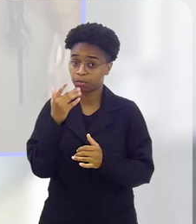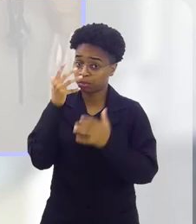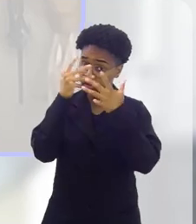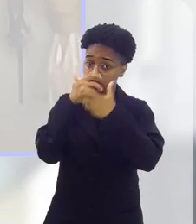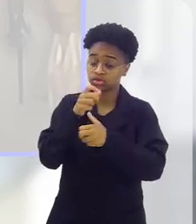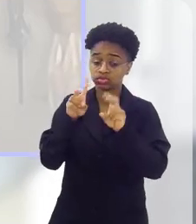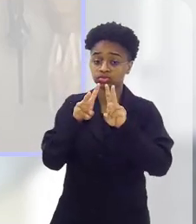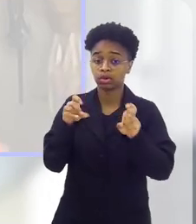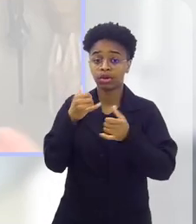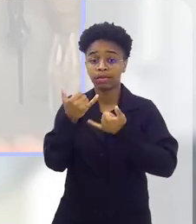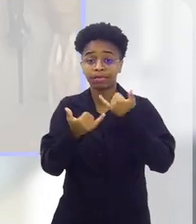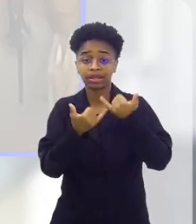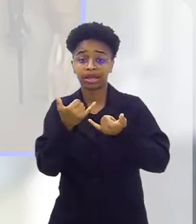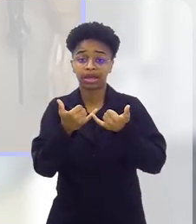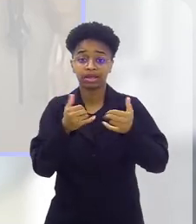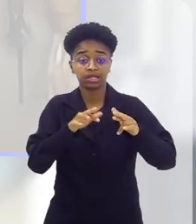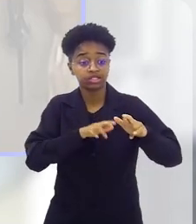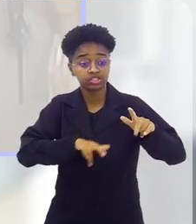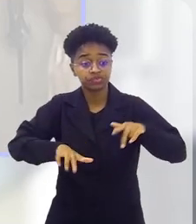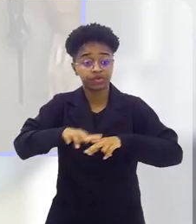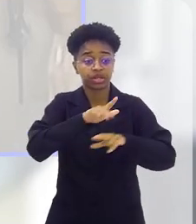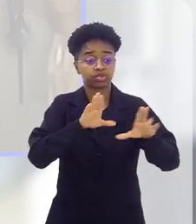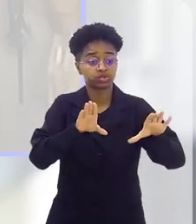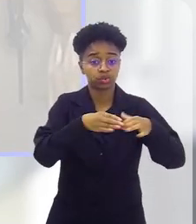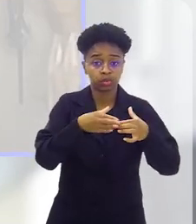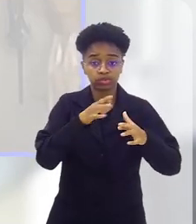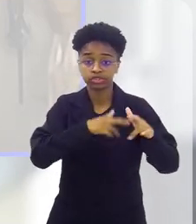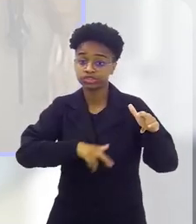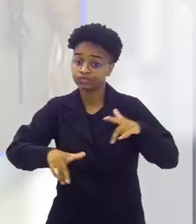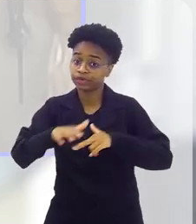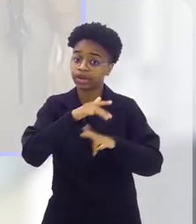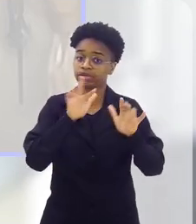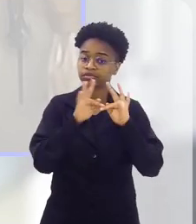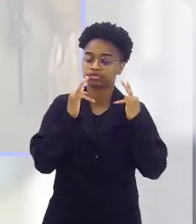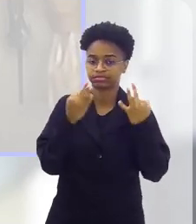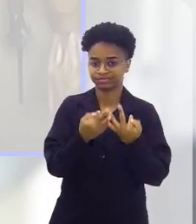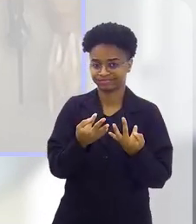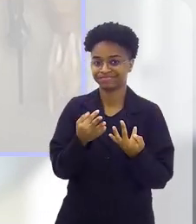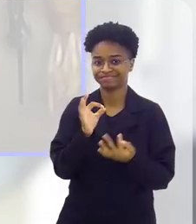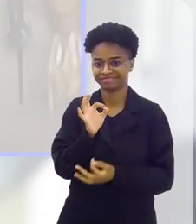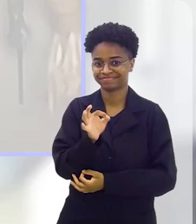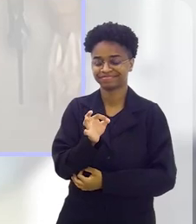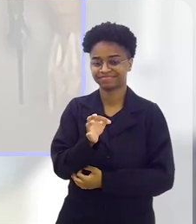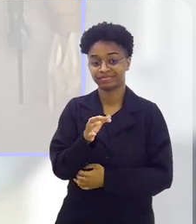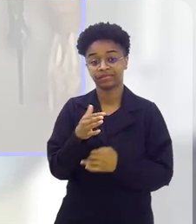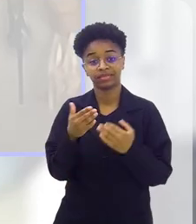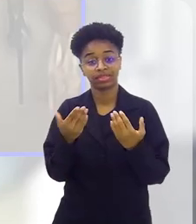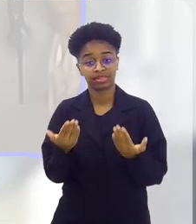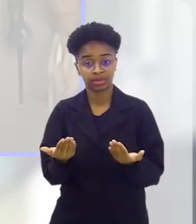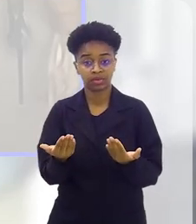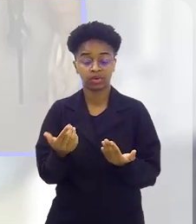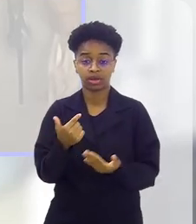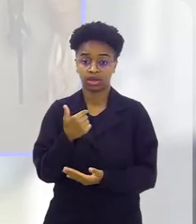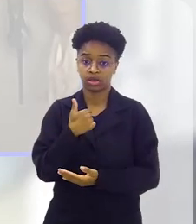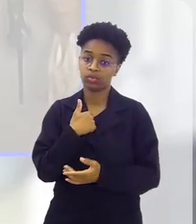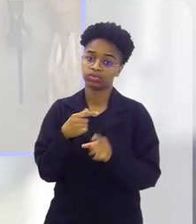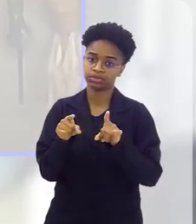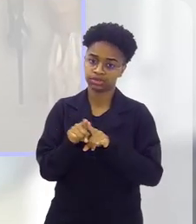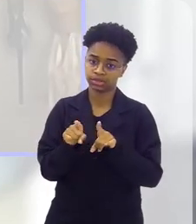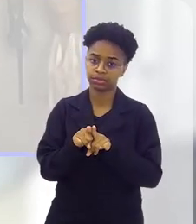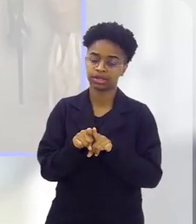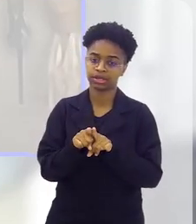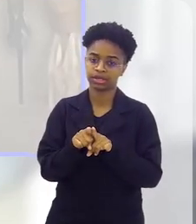assim, do brincar em diferentes populações, com diferentes famílias, né? Então, assim,